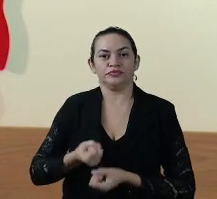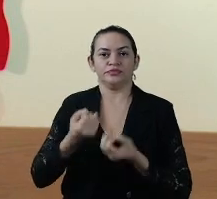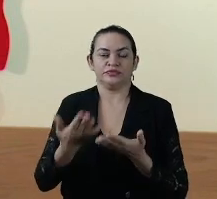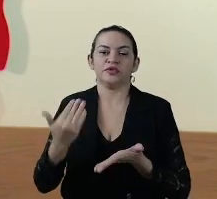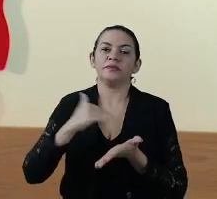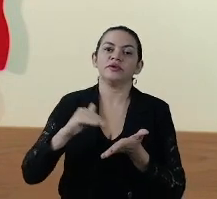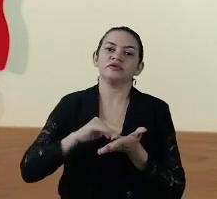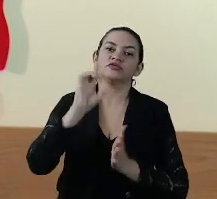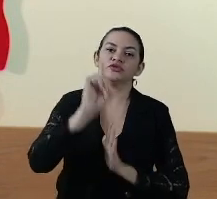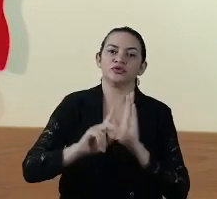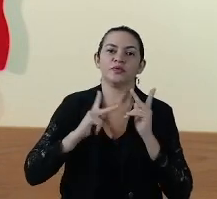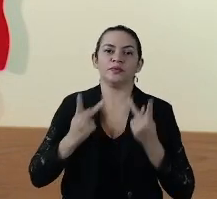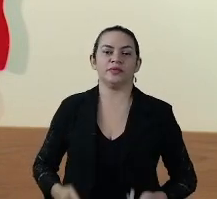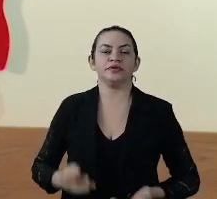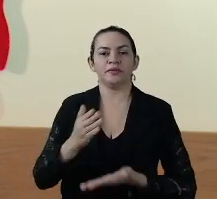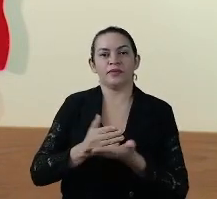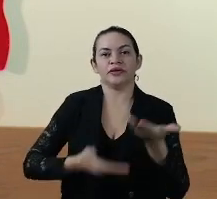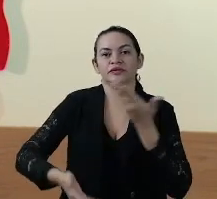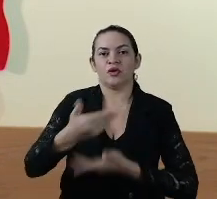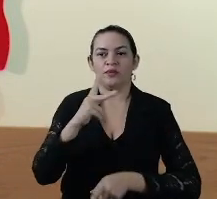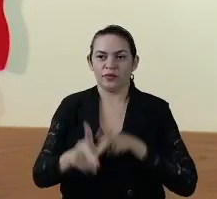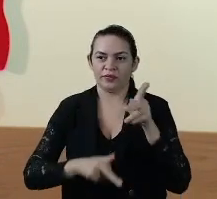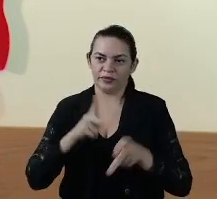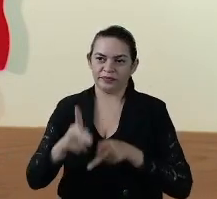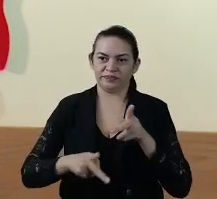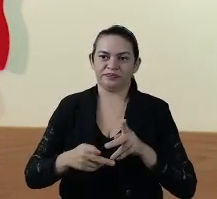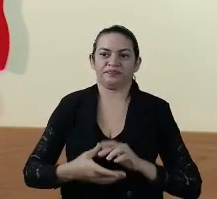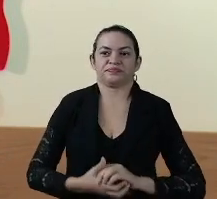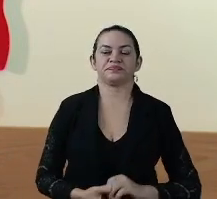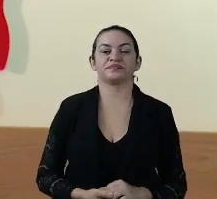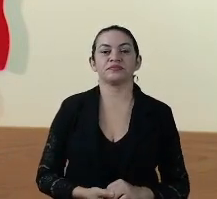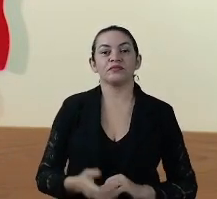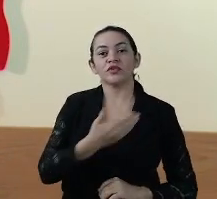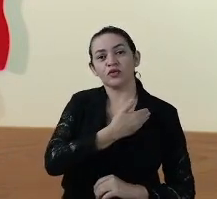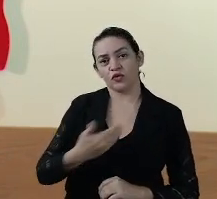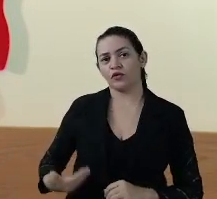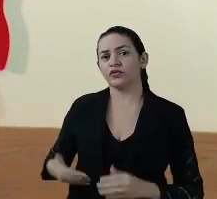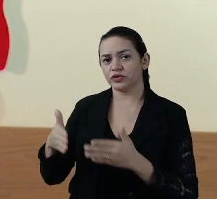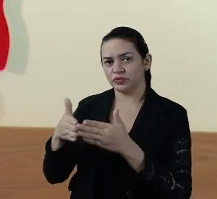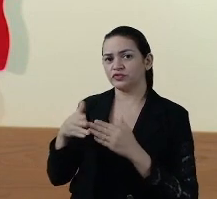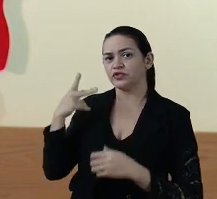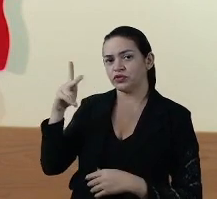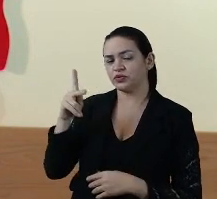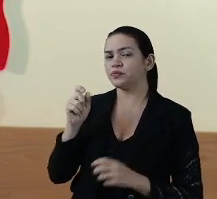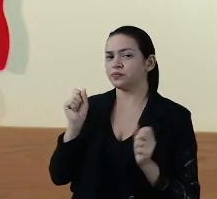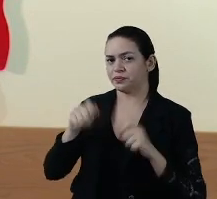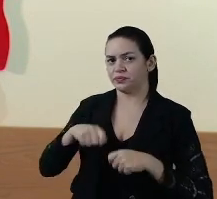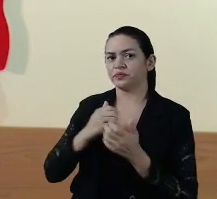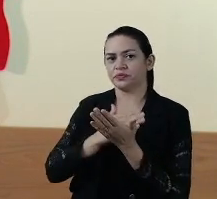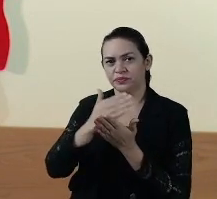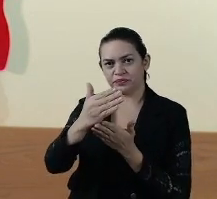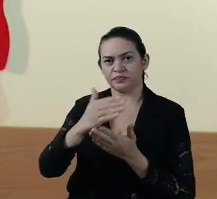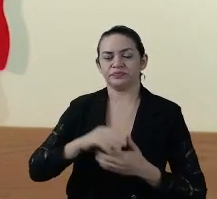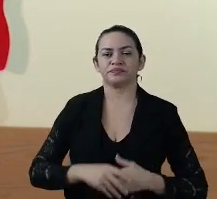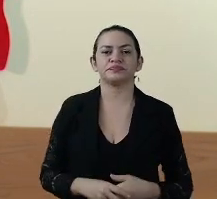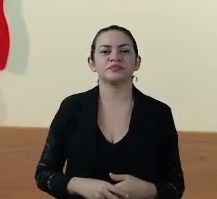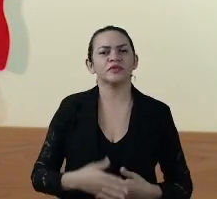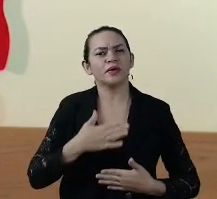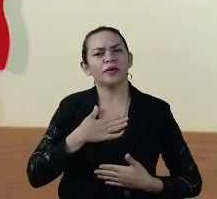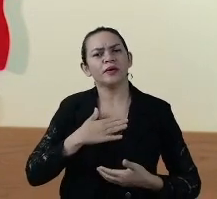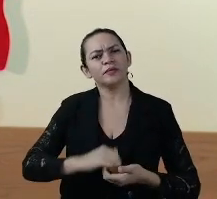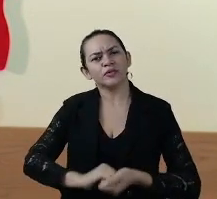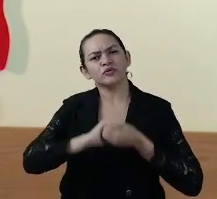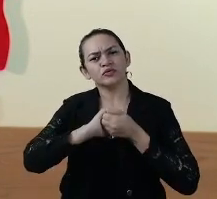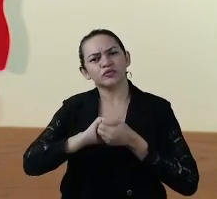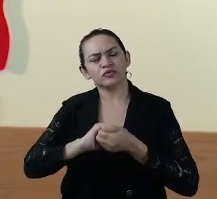cedidos pela Secretaria de Direitos Humanos e Participação Popular. Governador, por favor, sua palavra. meus